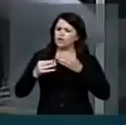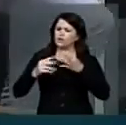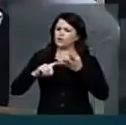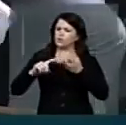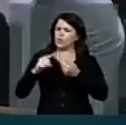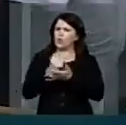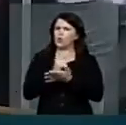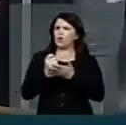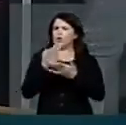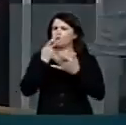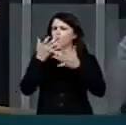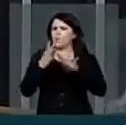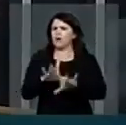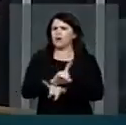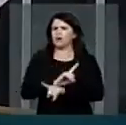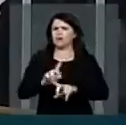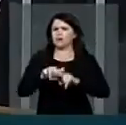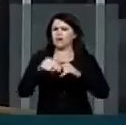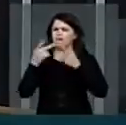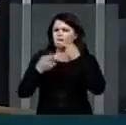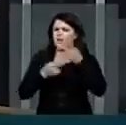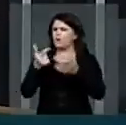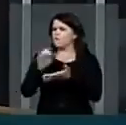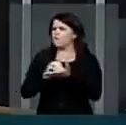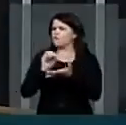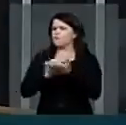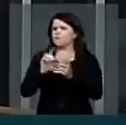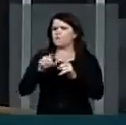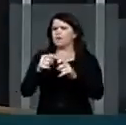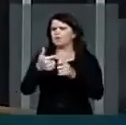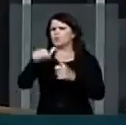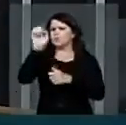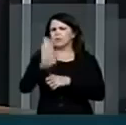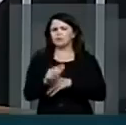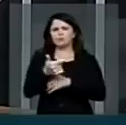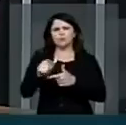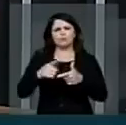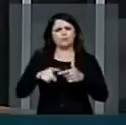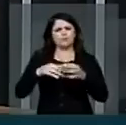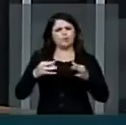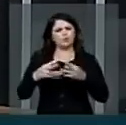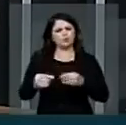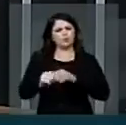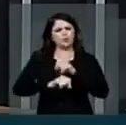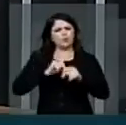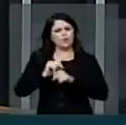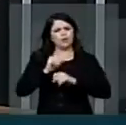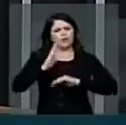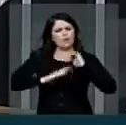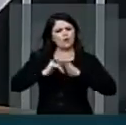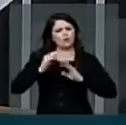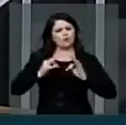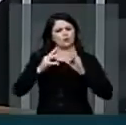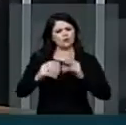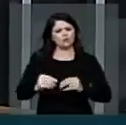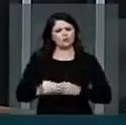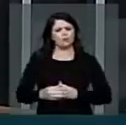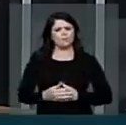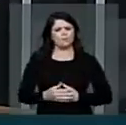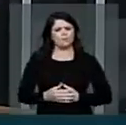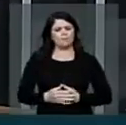contratação, alegando que não faltam médicos no Brasil e que a qualidade profissional dos cubanos